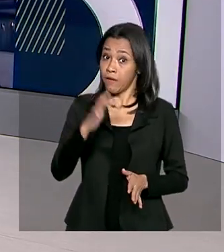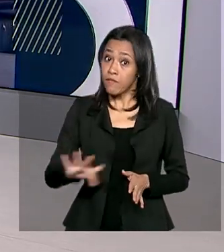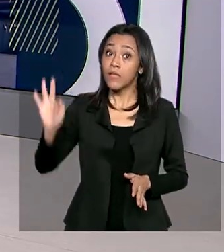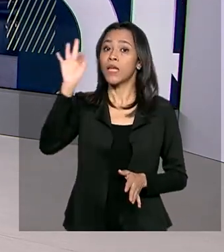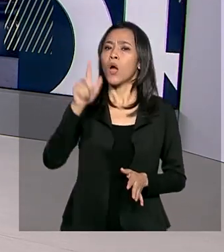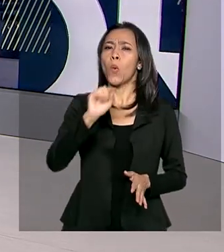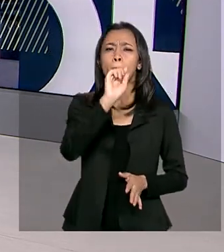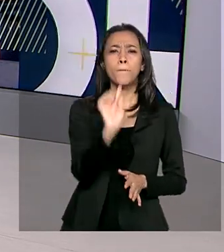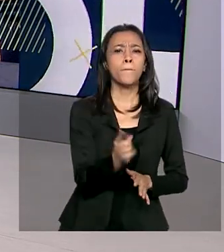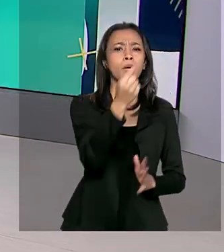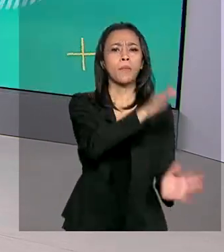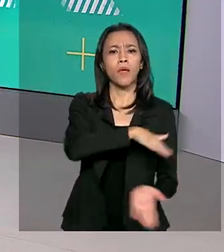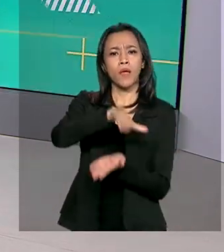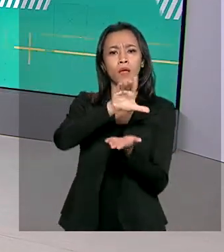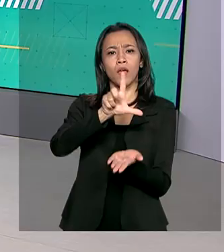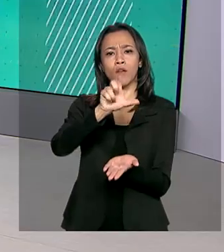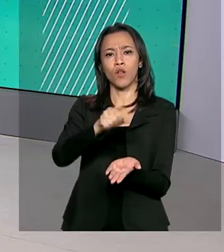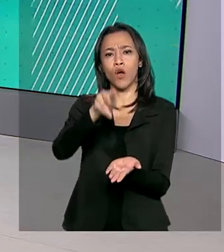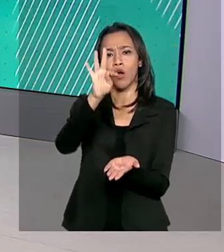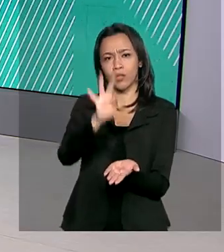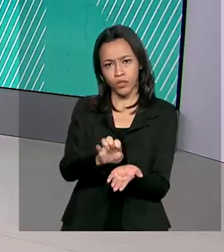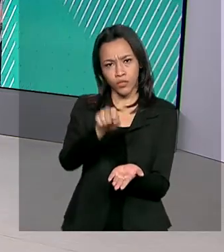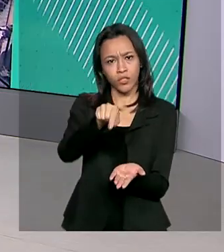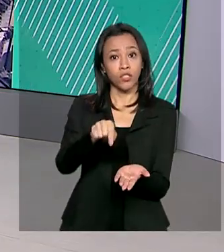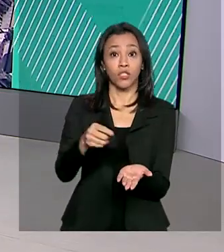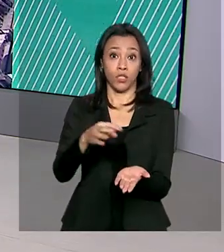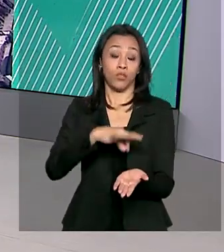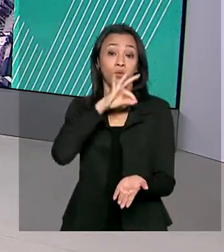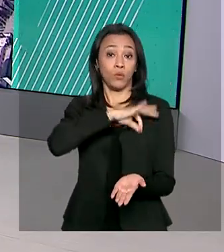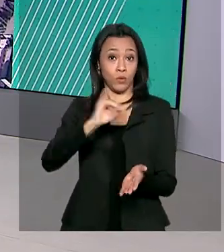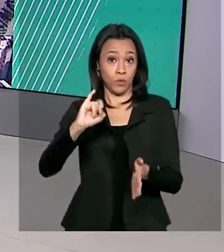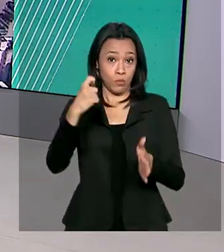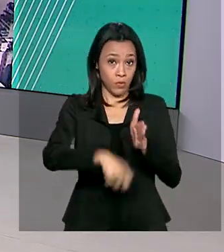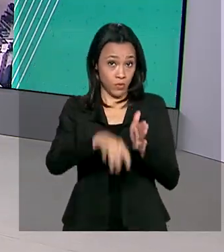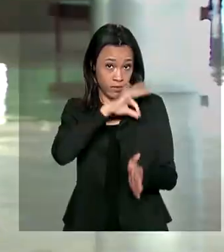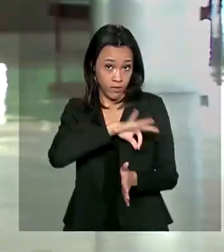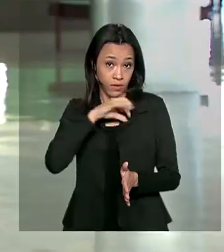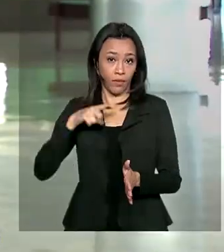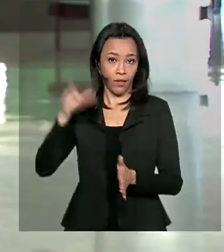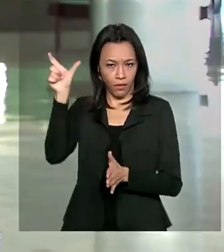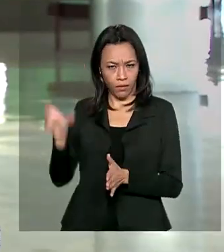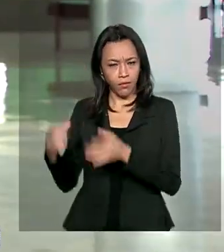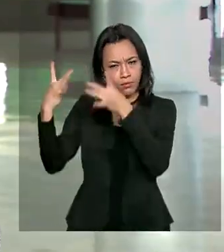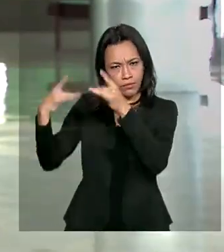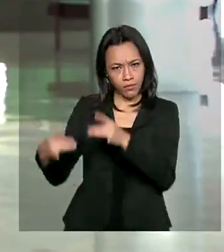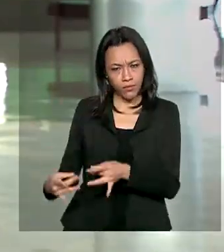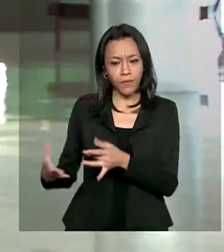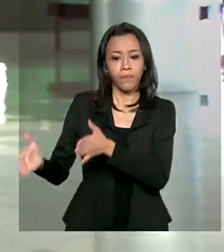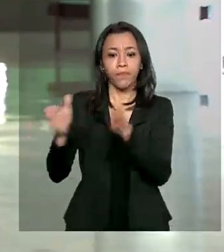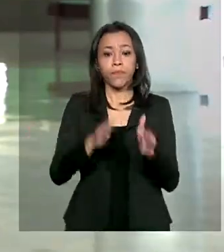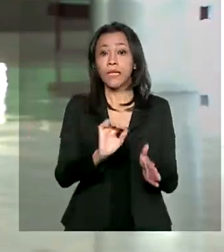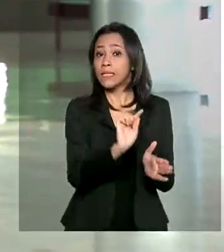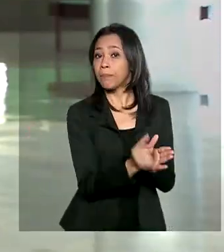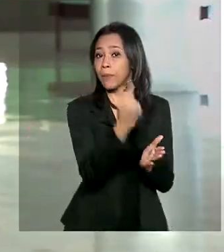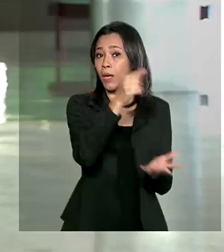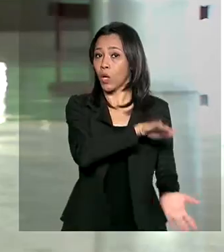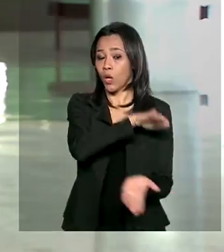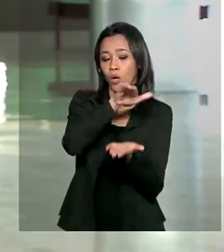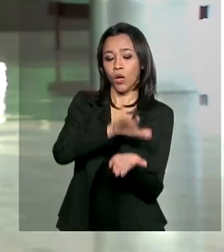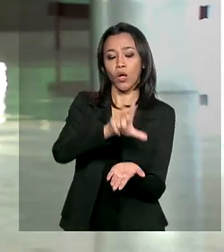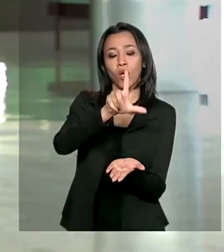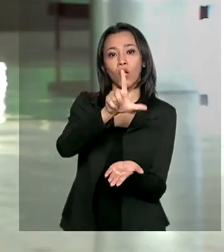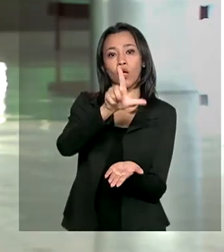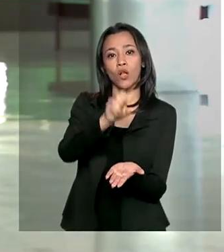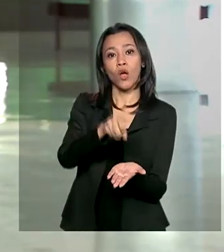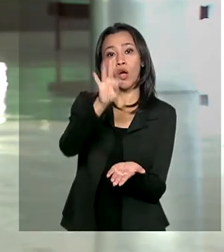imposto de renda. A repórter Luciana Colares de Holanda tem os detalhes. Nesse primeiro lote foram contemplados os